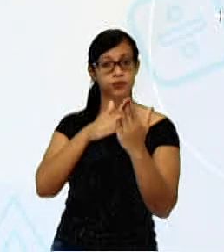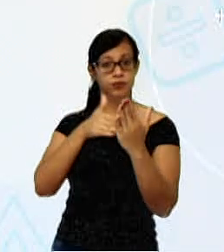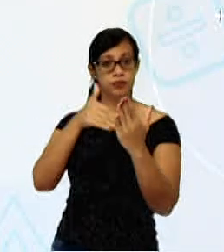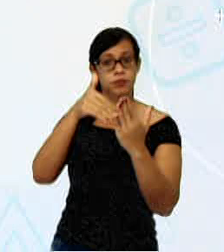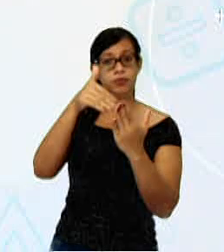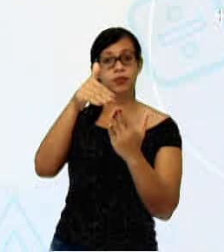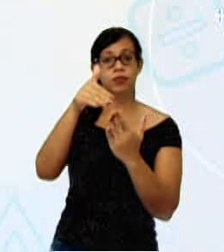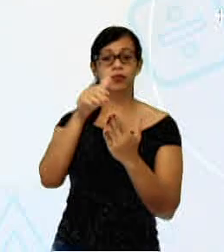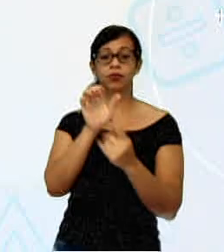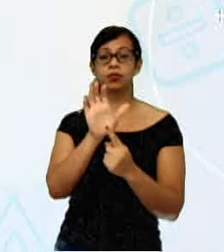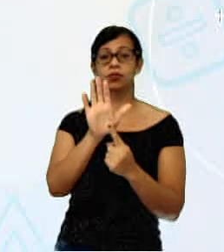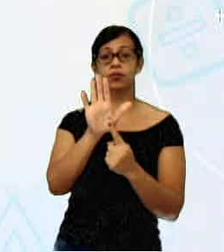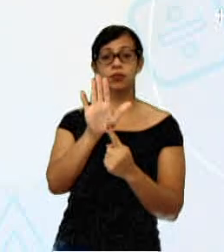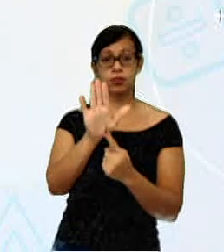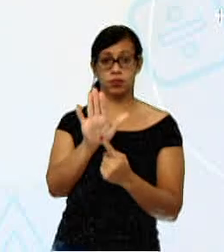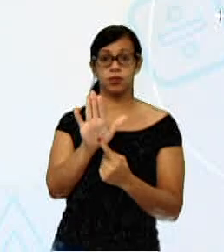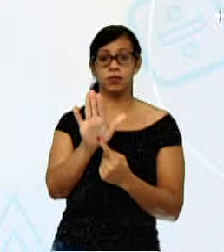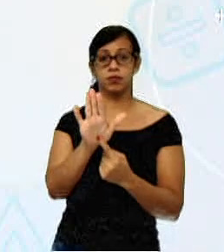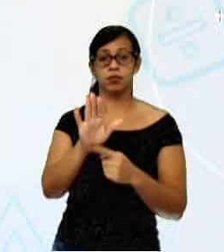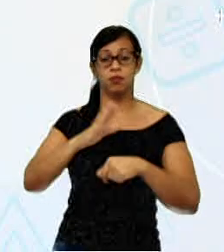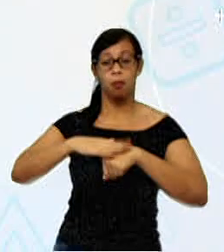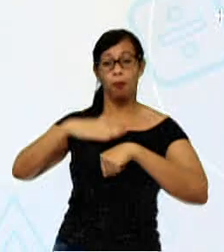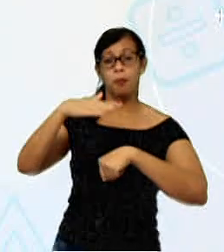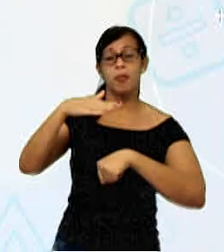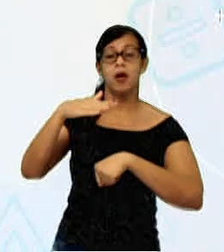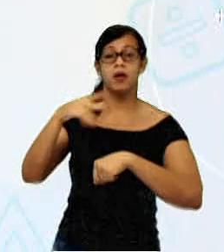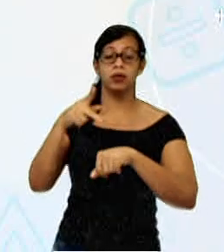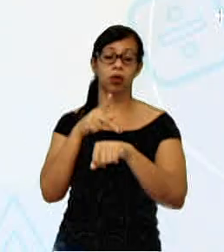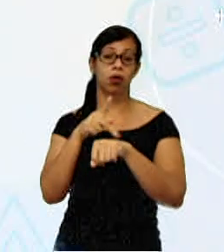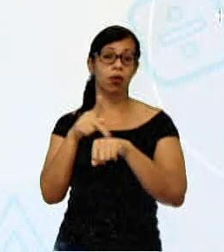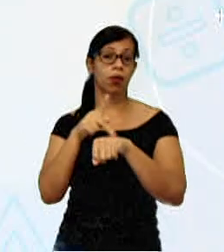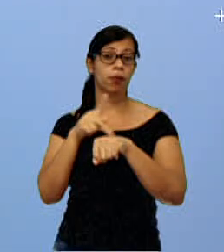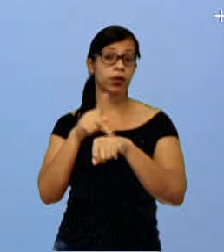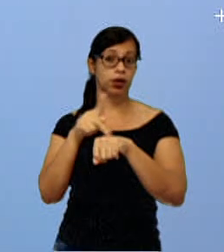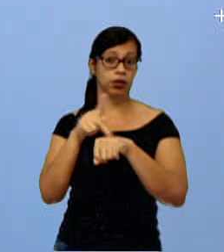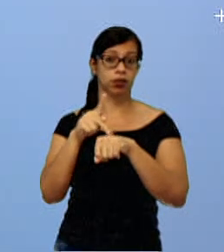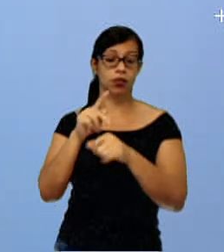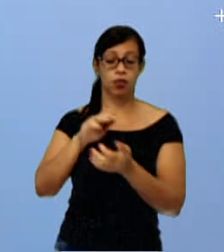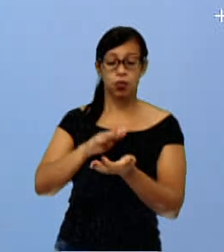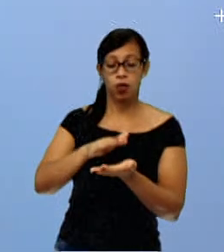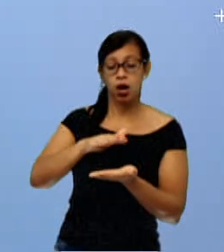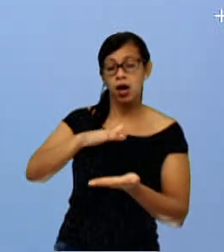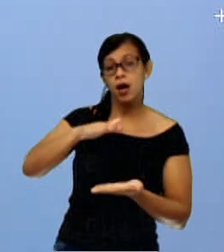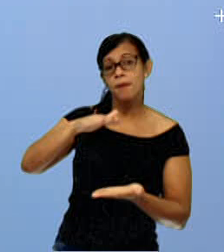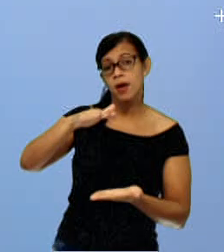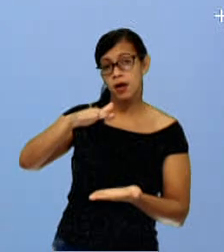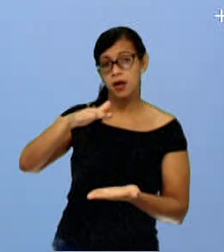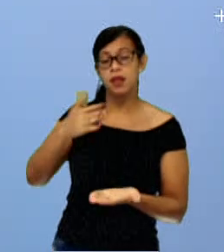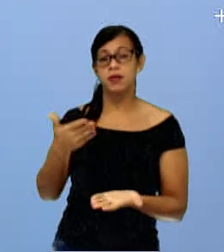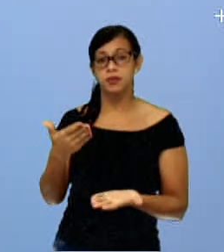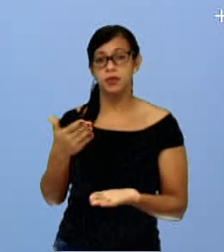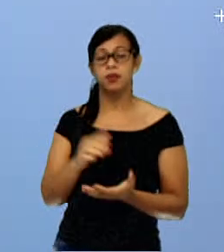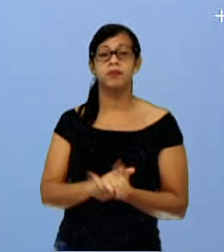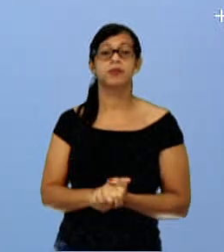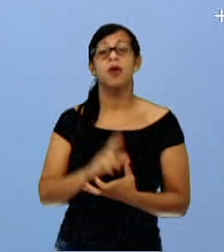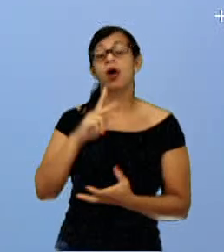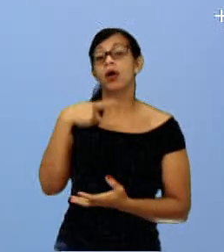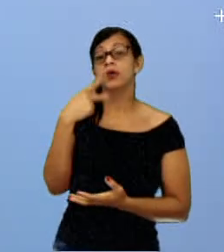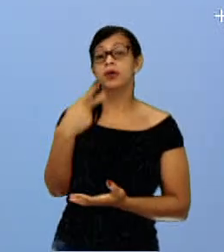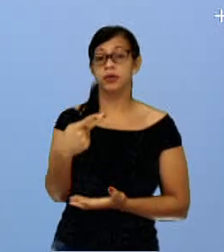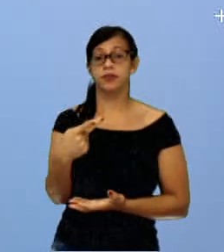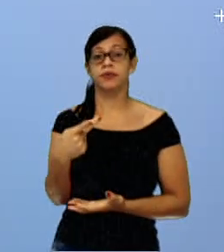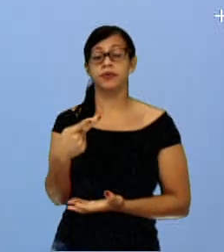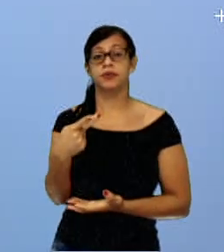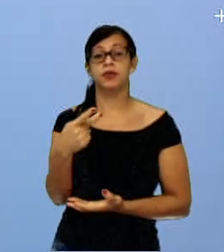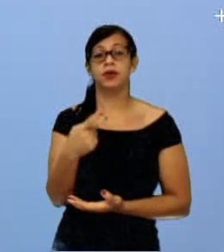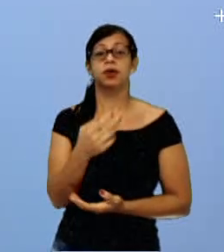veludada profundidade do preto, quando conseguido por camadas. Então, é o que ele fala, né, da tinta nanquim. Ele gosta muito de trabalhar